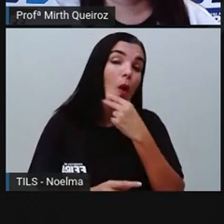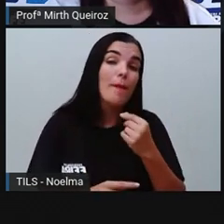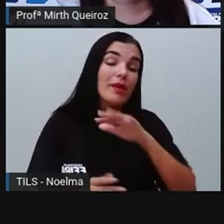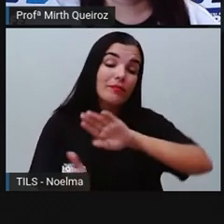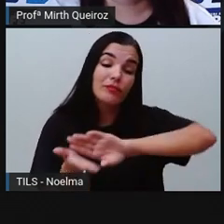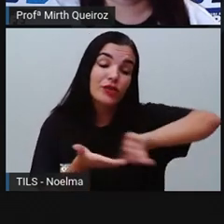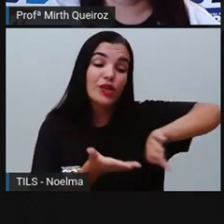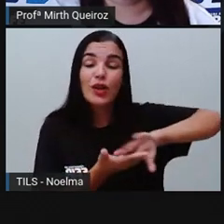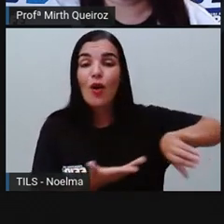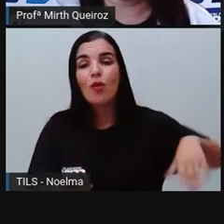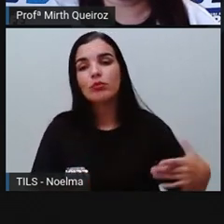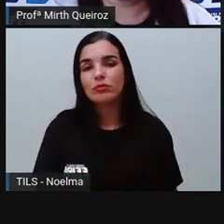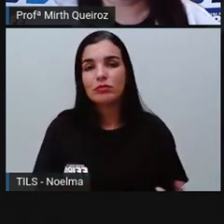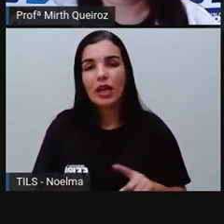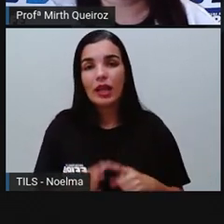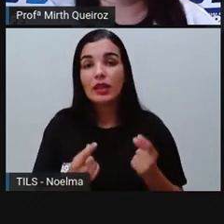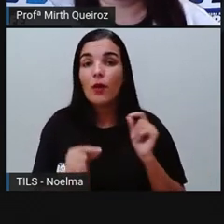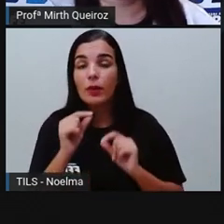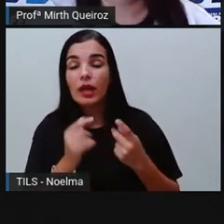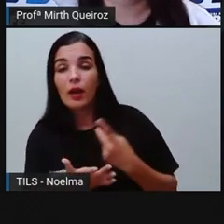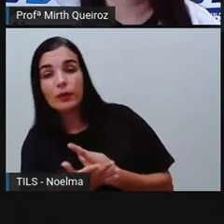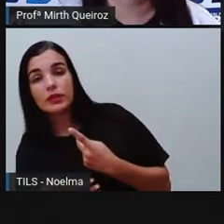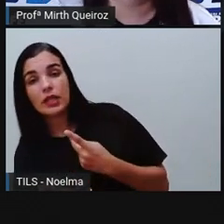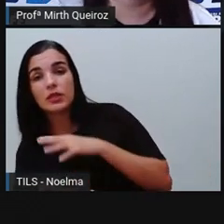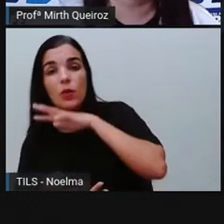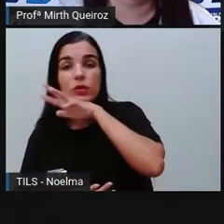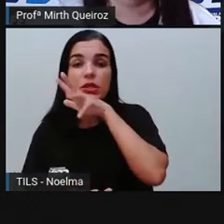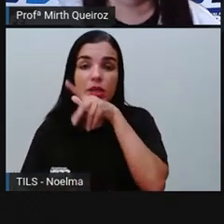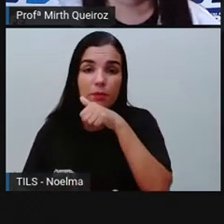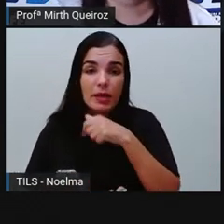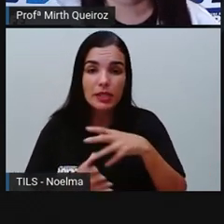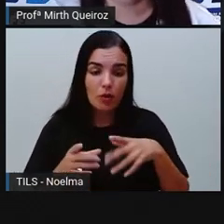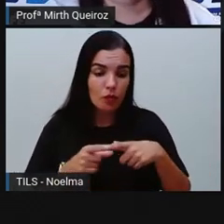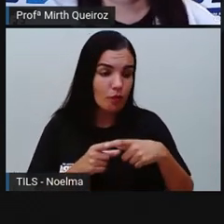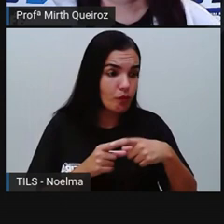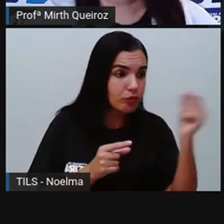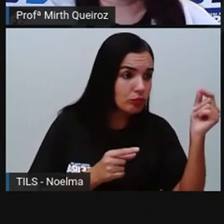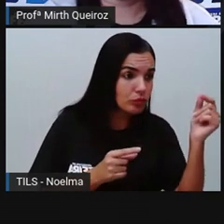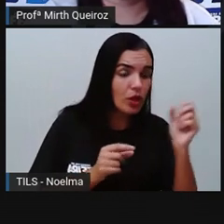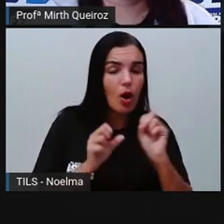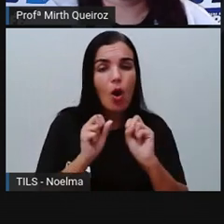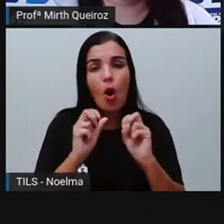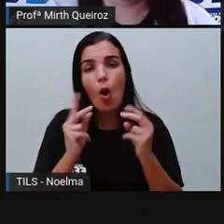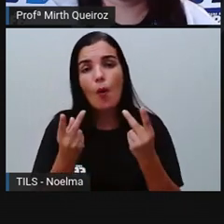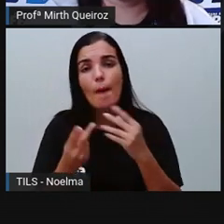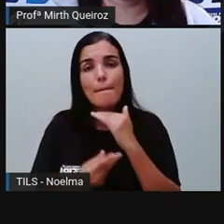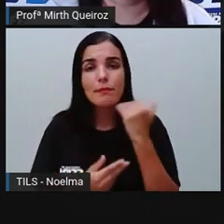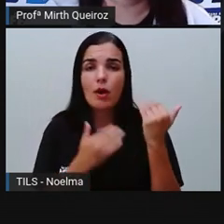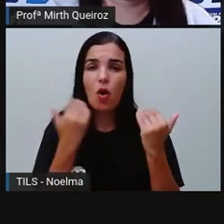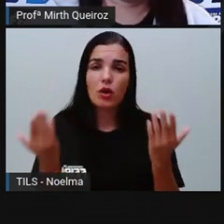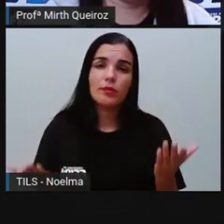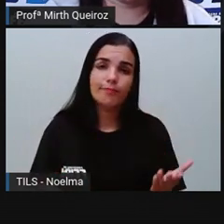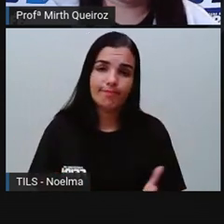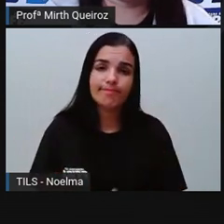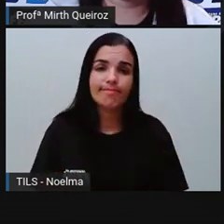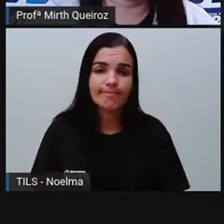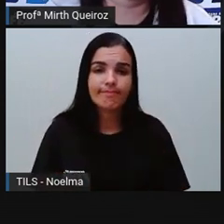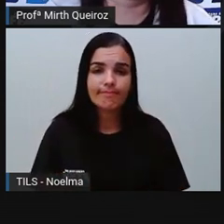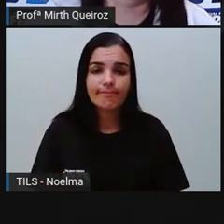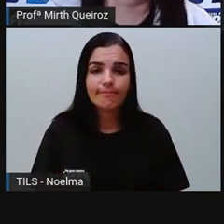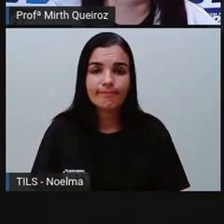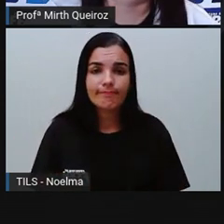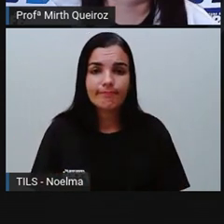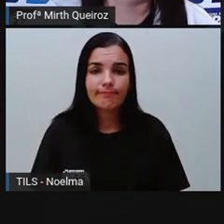assim, esses animais acabam fugindo dali ou morrendo, né? No mesmo local.